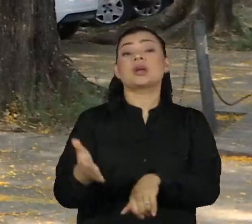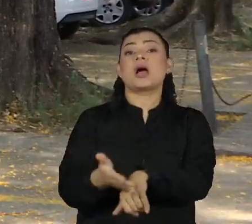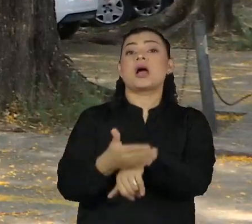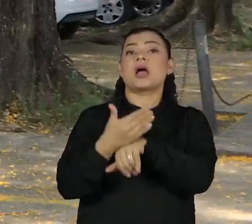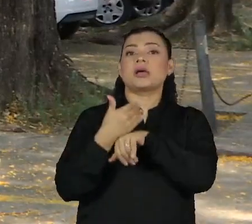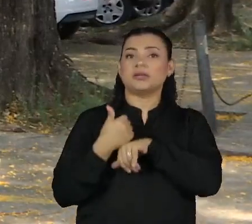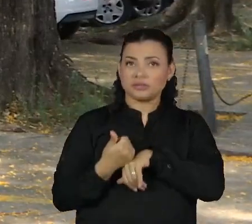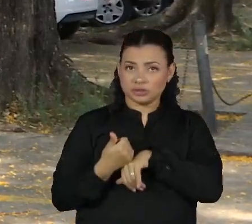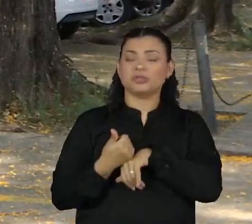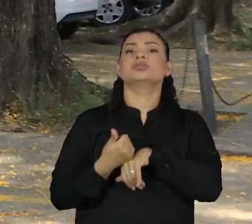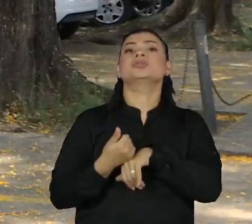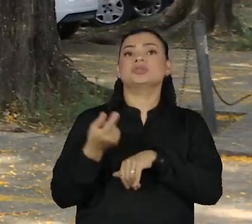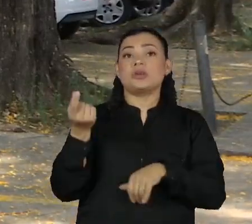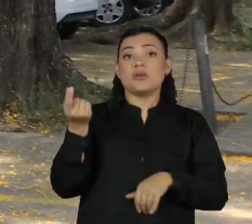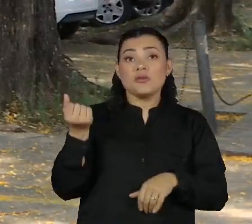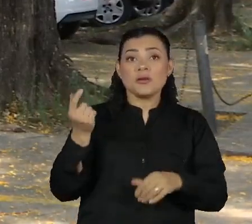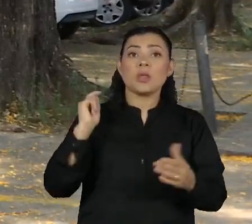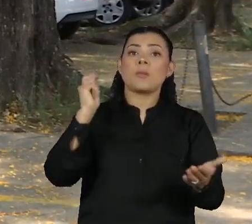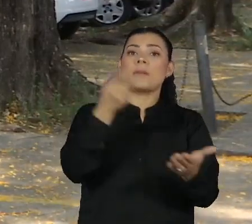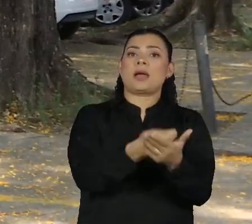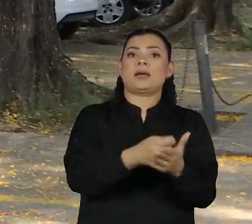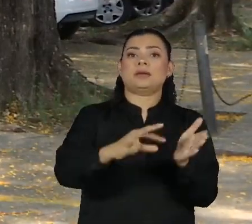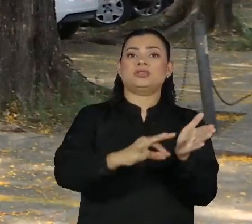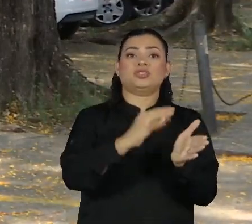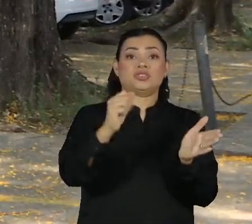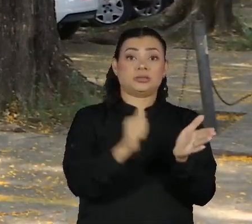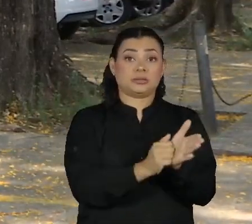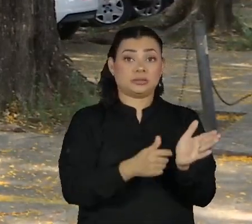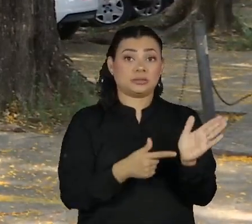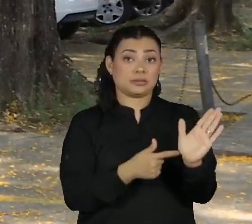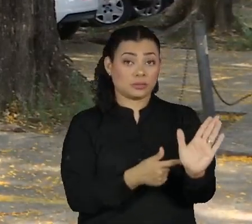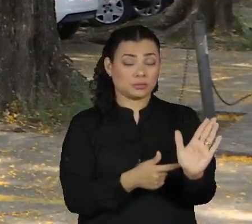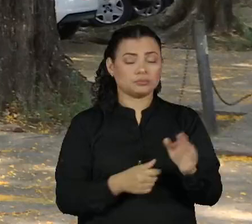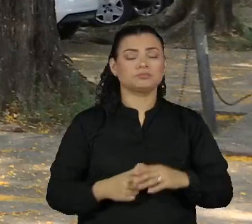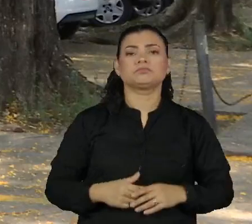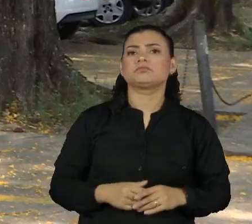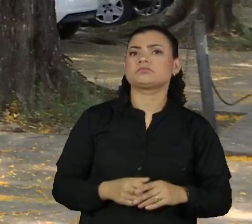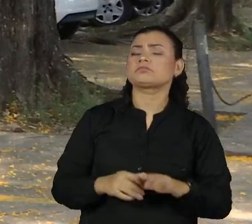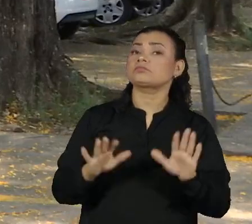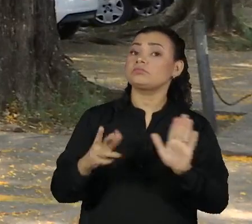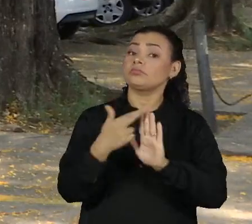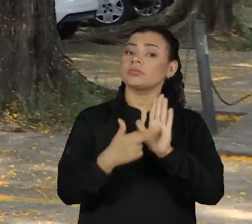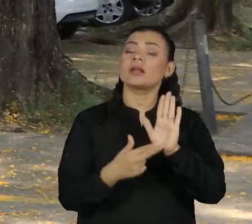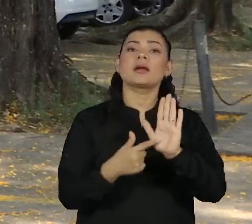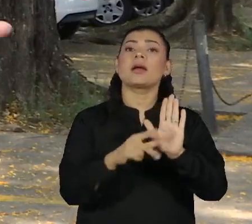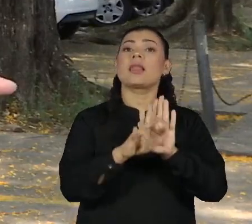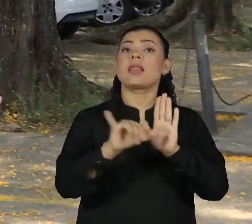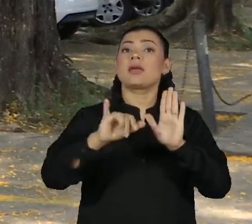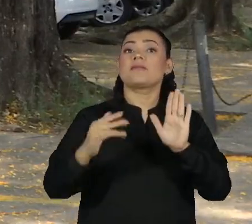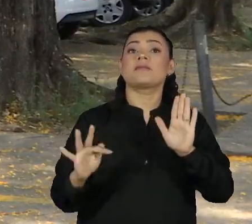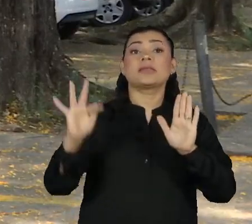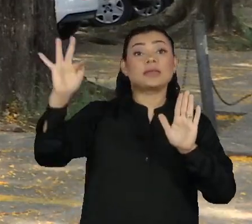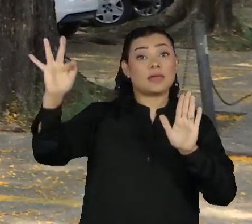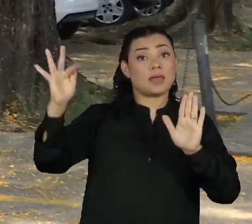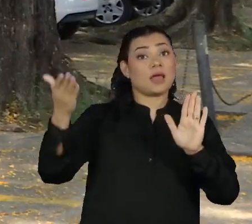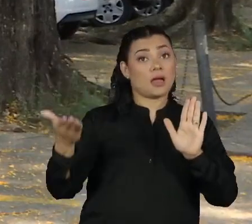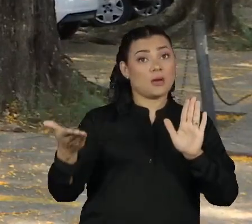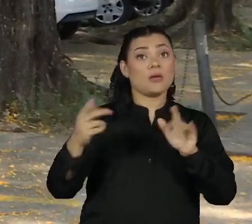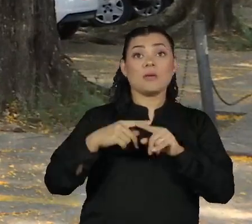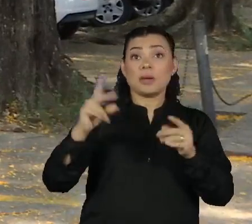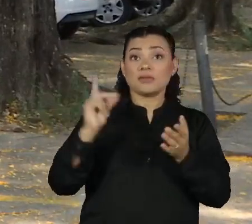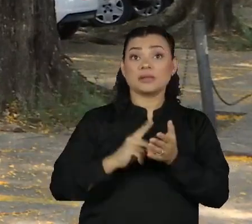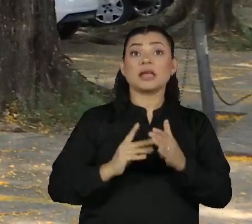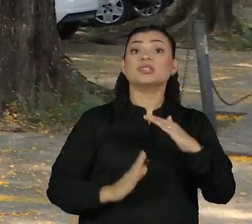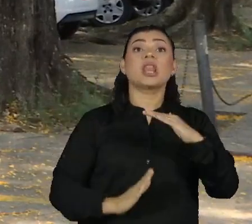antecedência à data final para a matrícula. A medida é determinada por uma lei federal que, no entanto, não